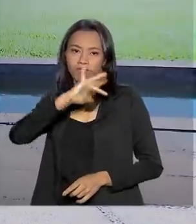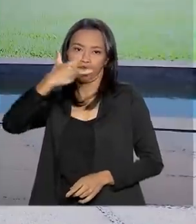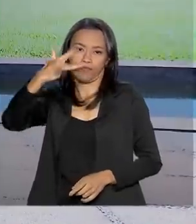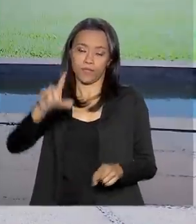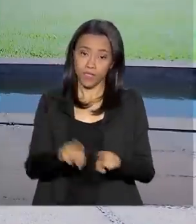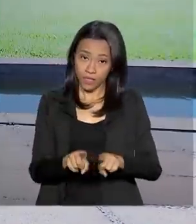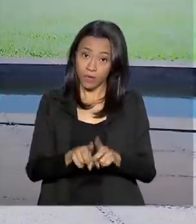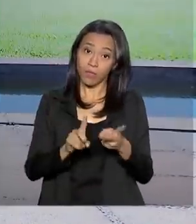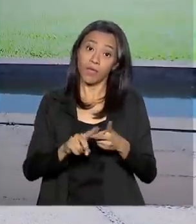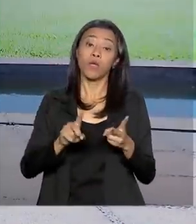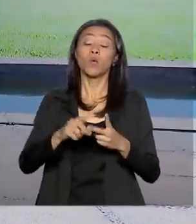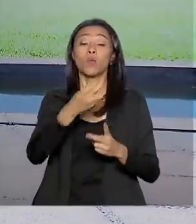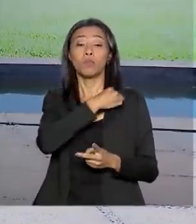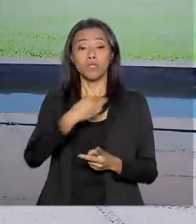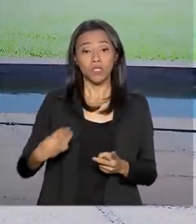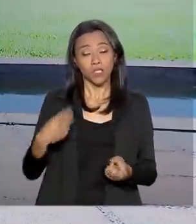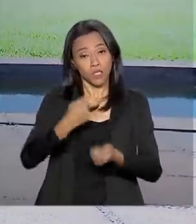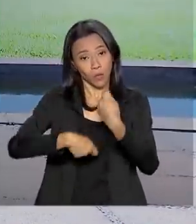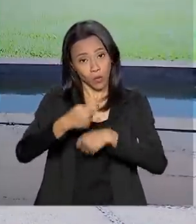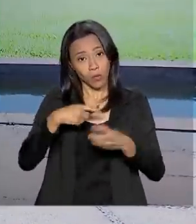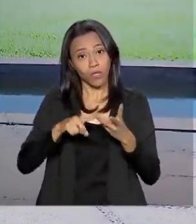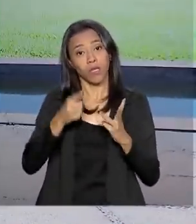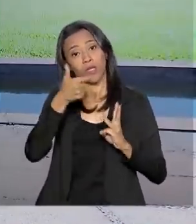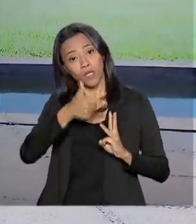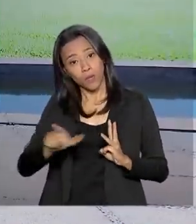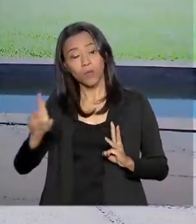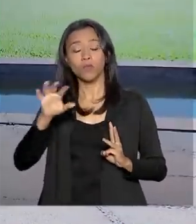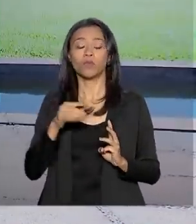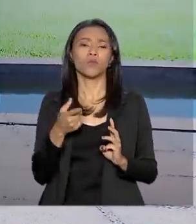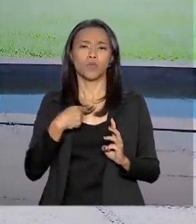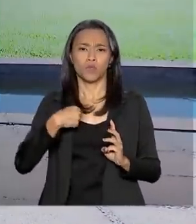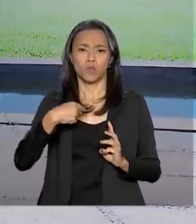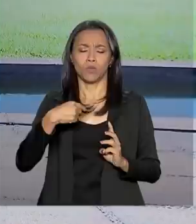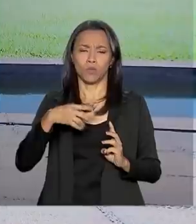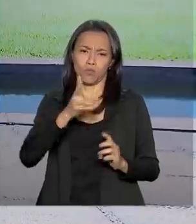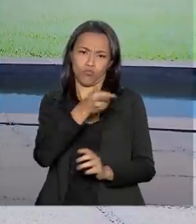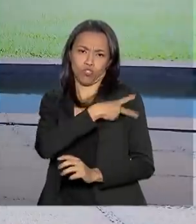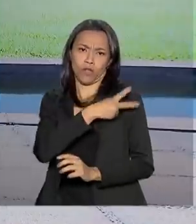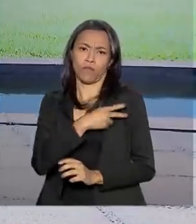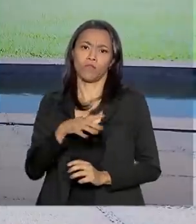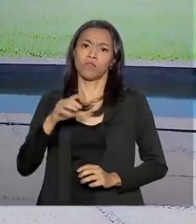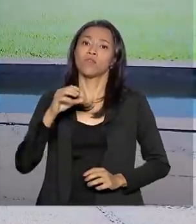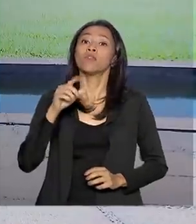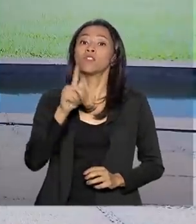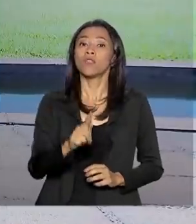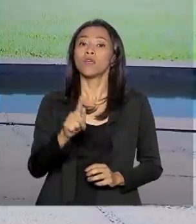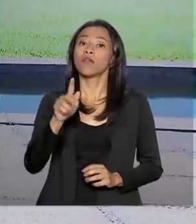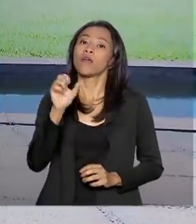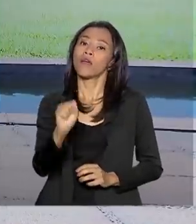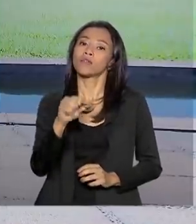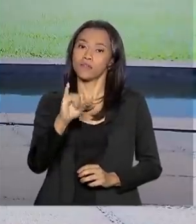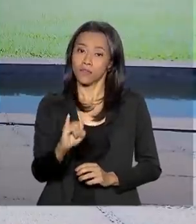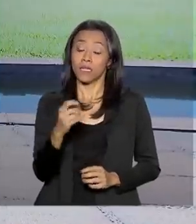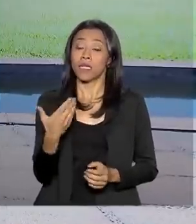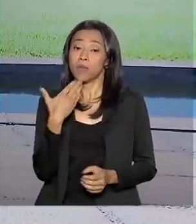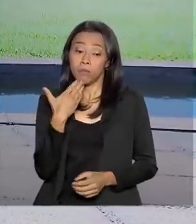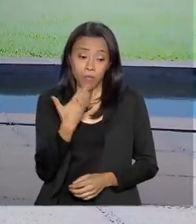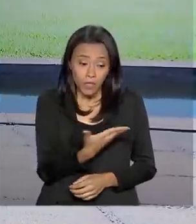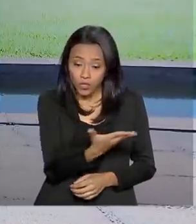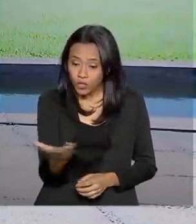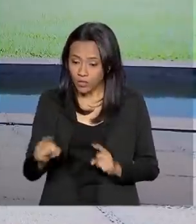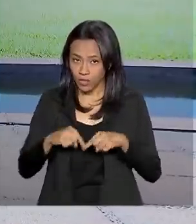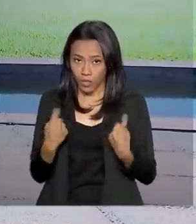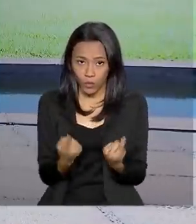também o ministro da Economia, Paulo Guedes. Nesse encontro, o presidente Jair Bolsonaro pediu um pacto em prol